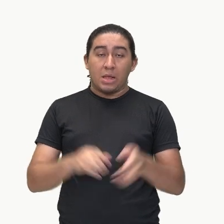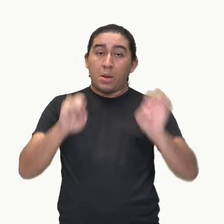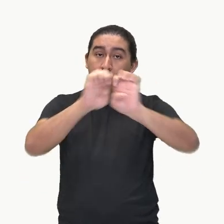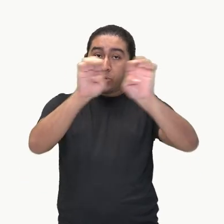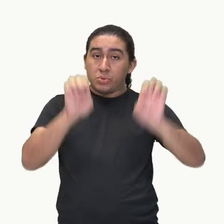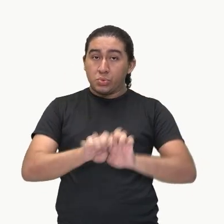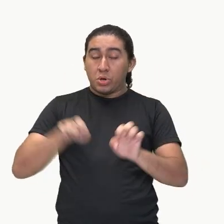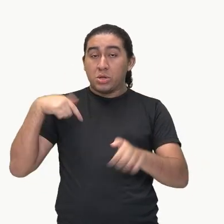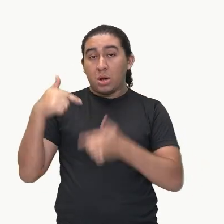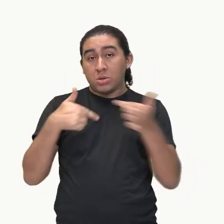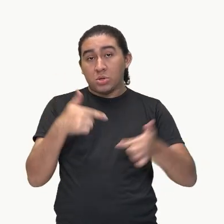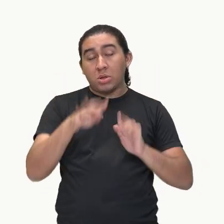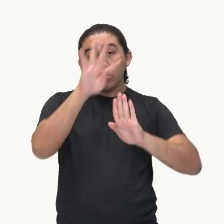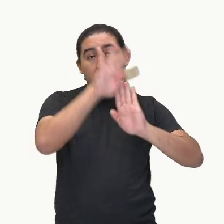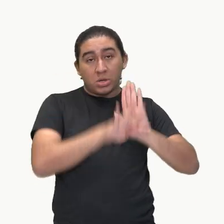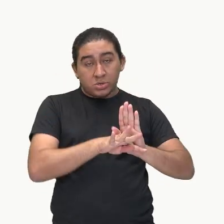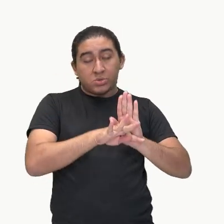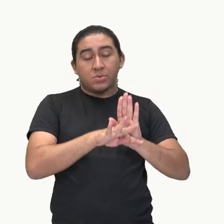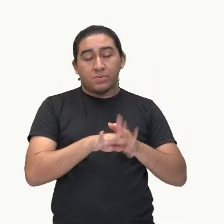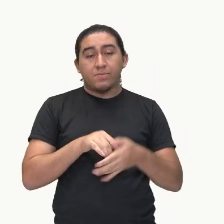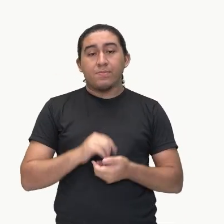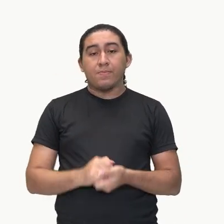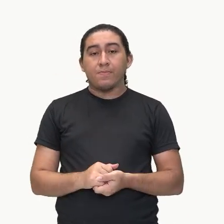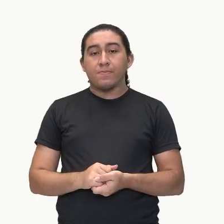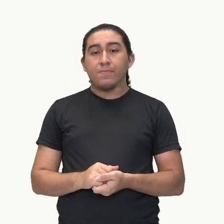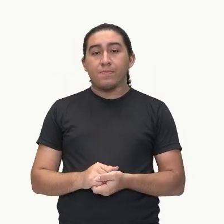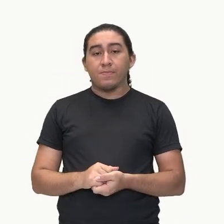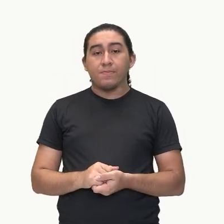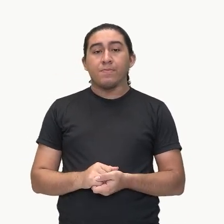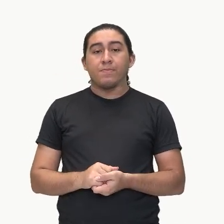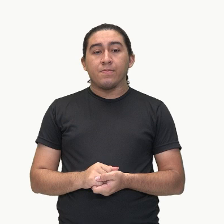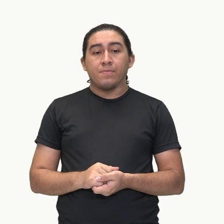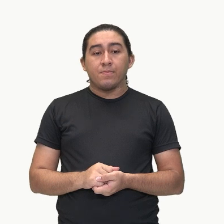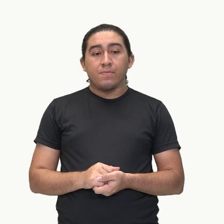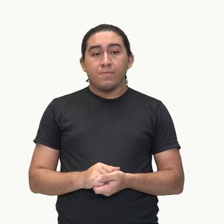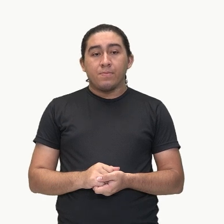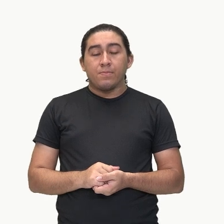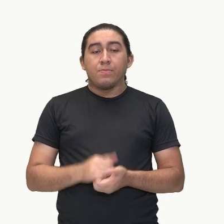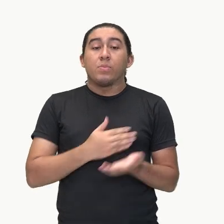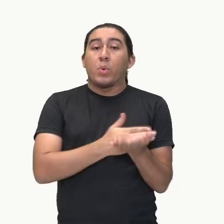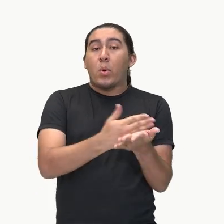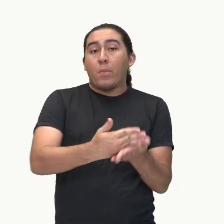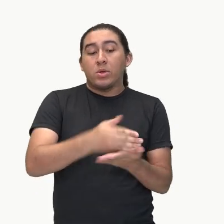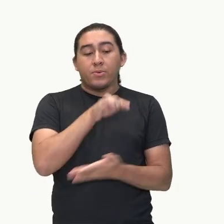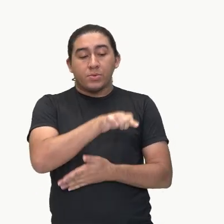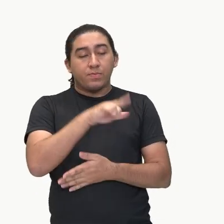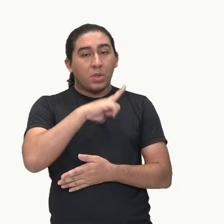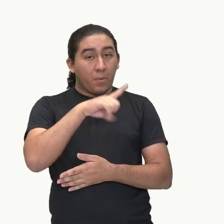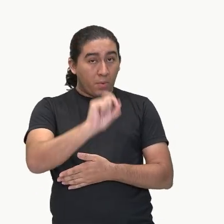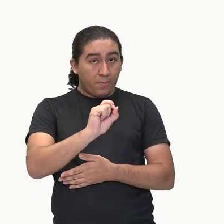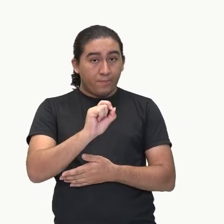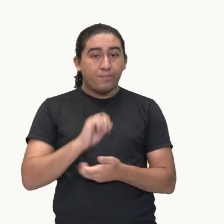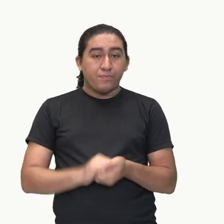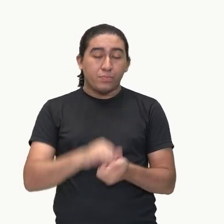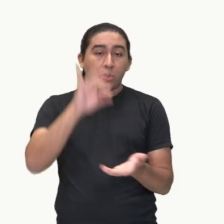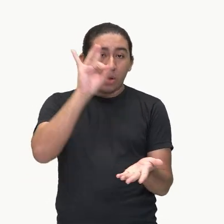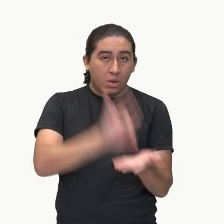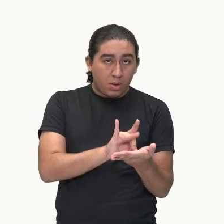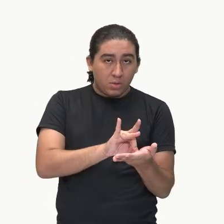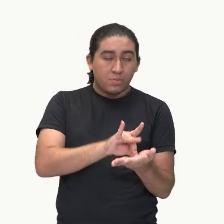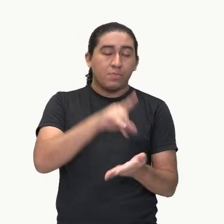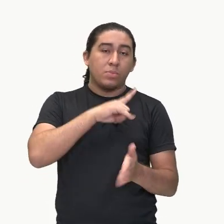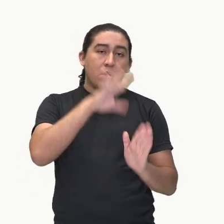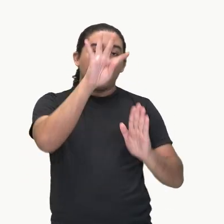texto dissertativo argumentativo. Então, na introdução, o que nós temos exatamente em um texto